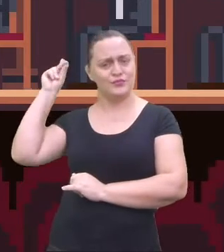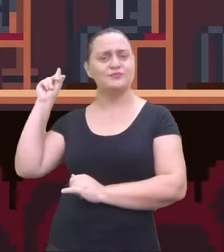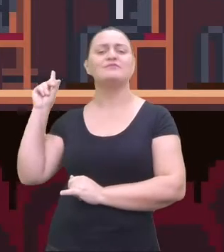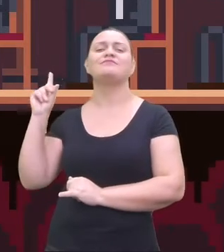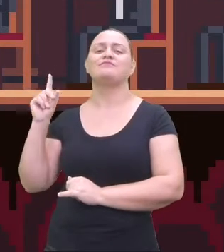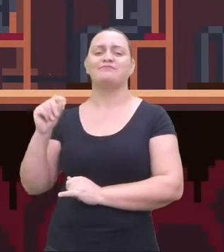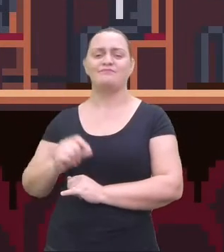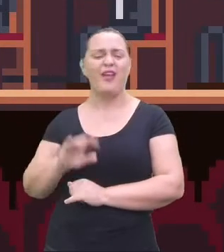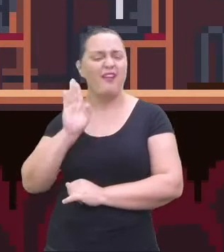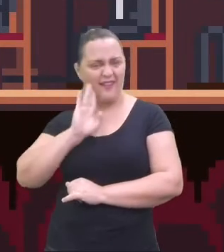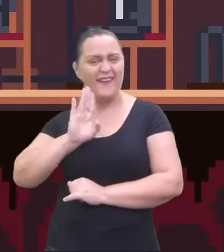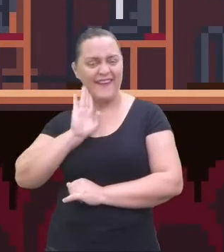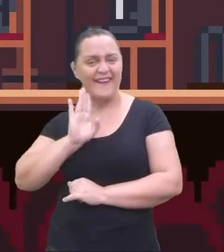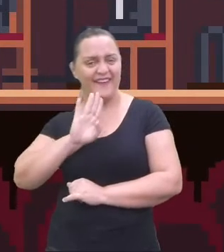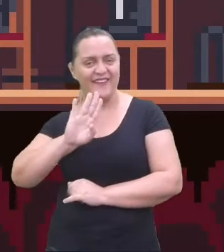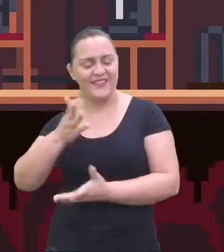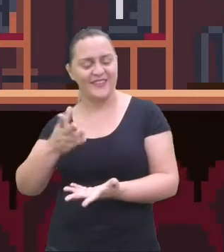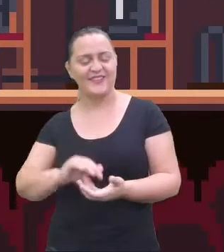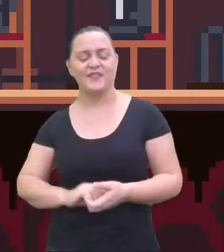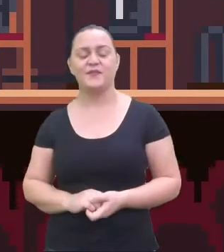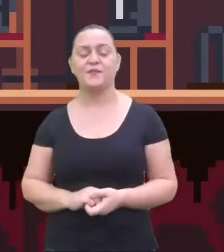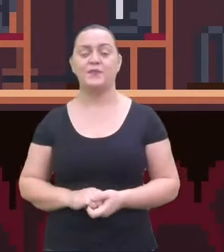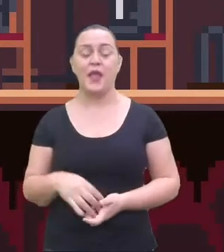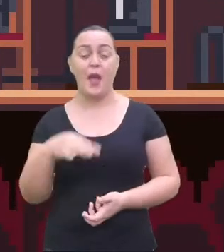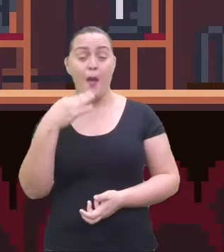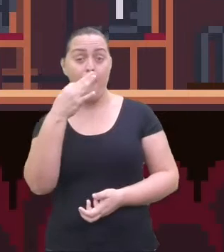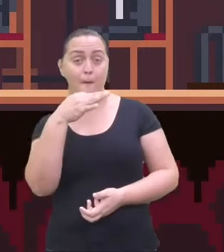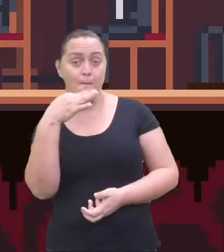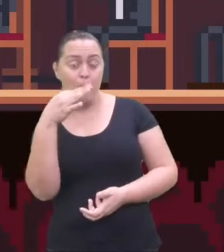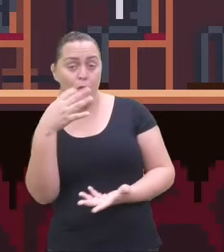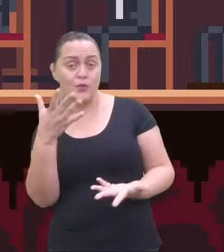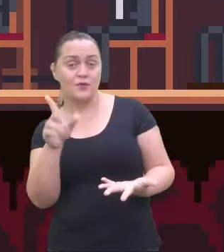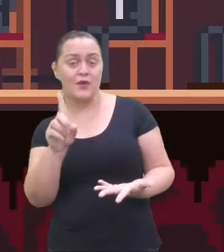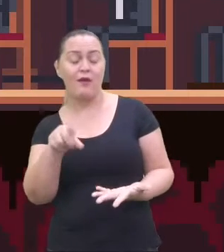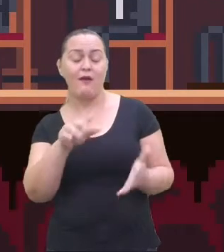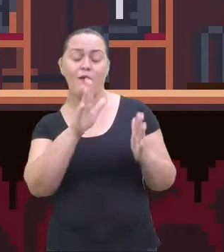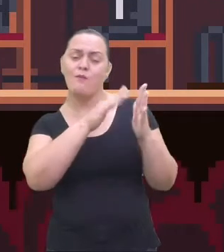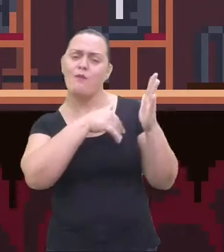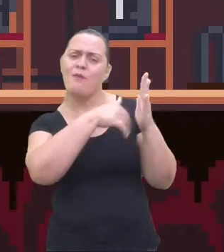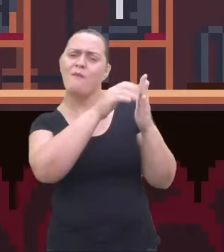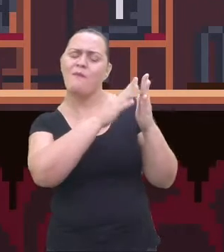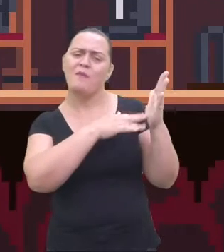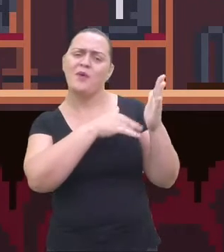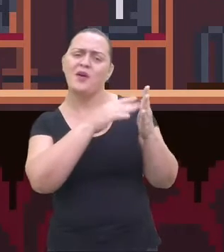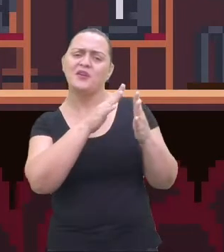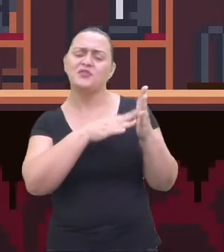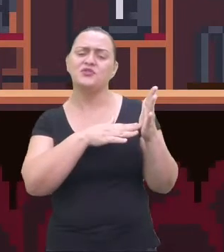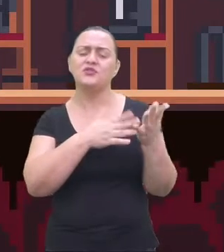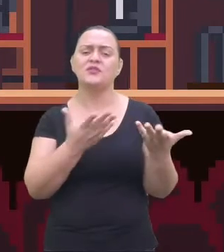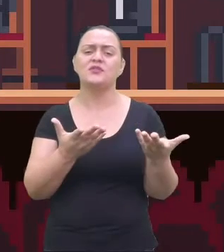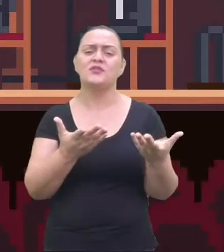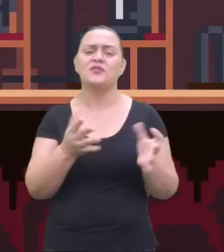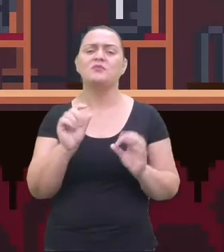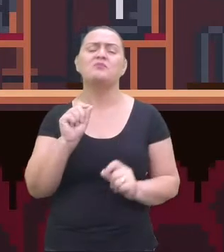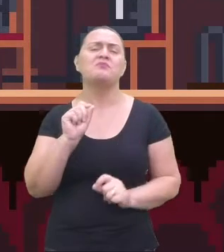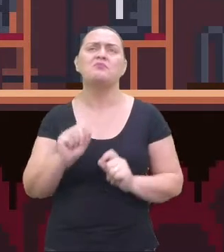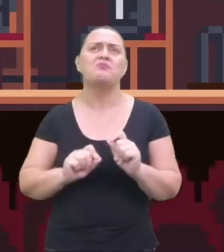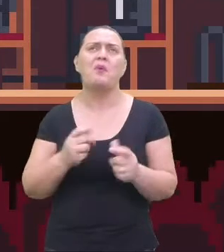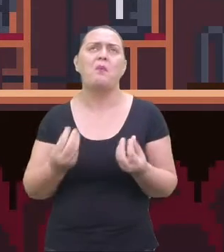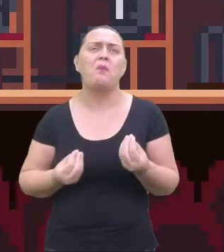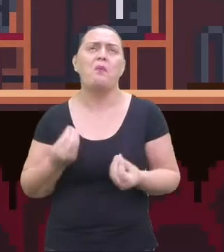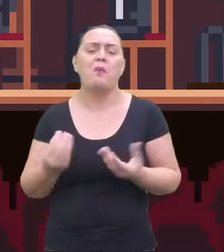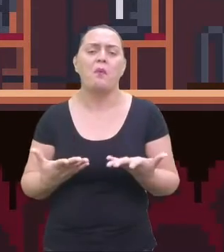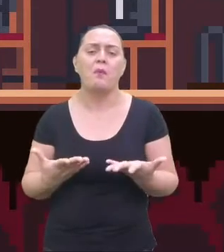Olha, gente, a música é uma forma de arte que se constitui basicamente em combinar sons e